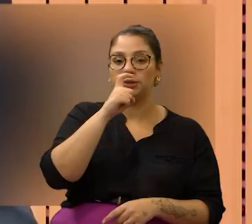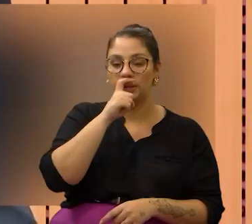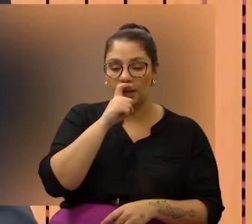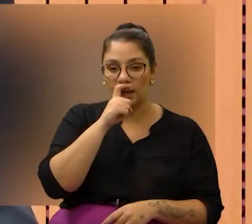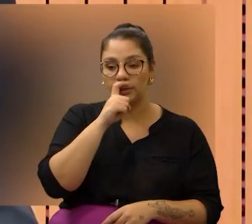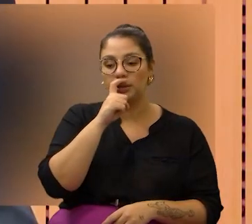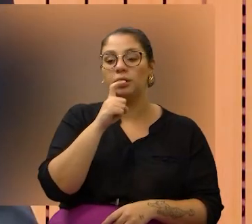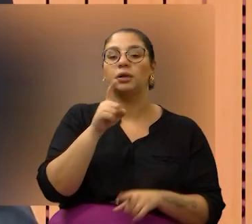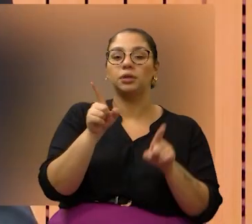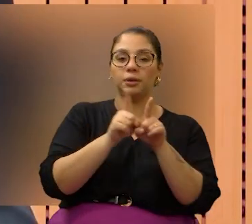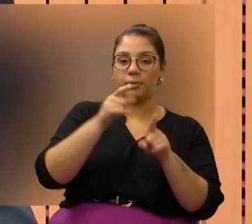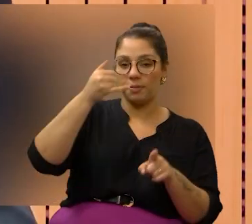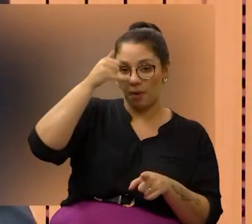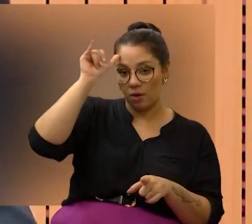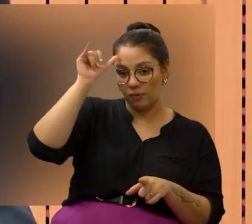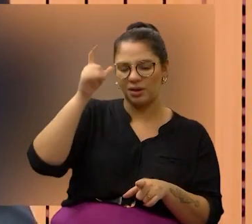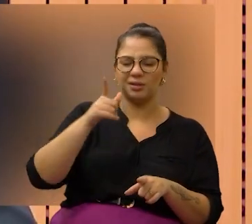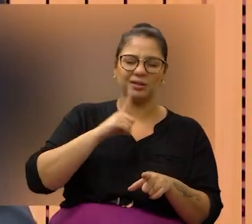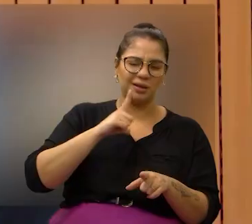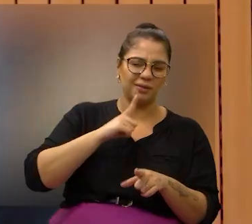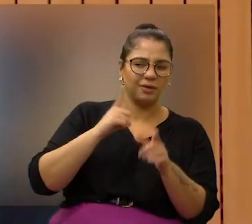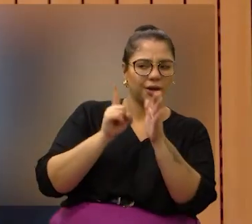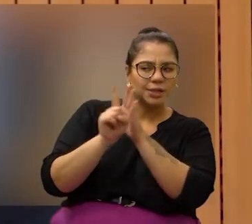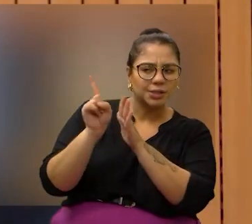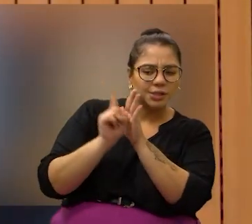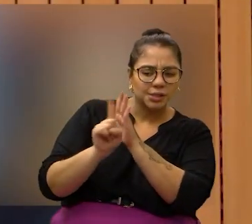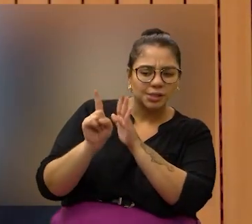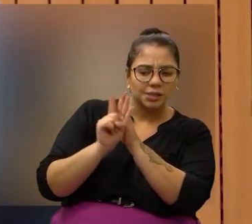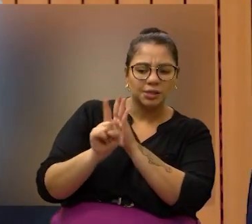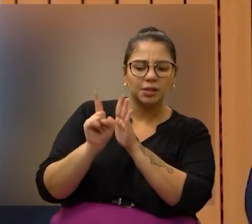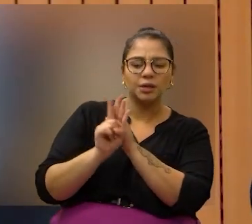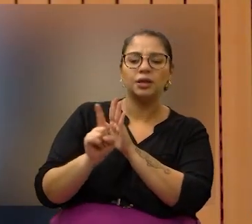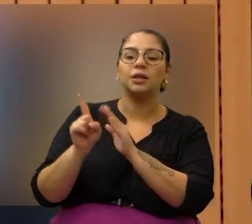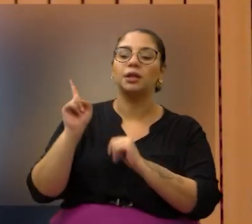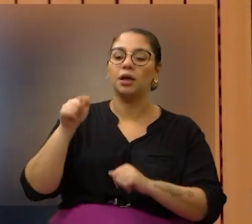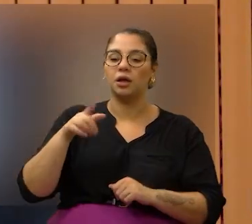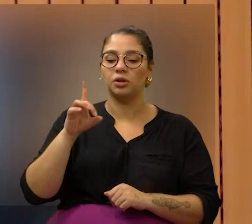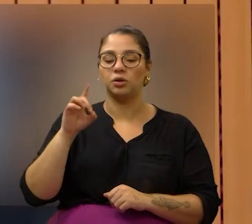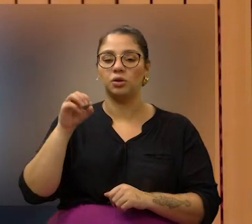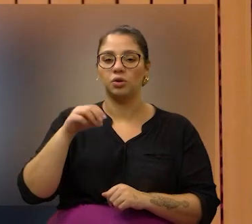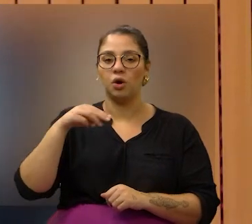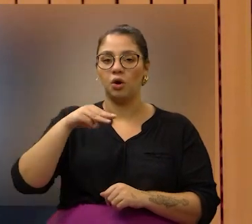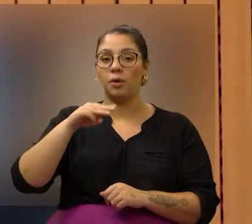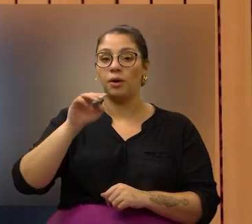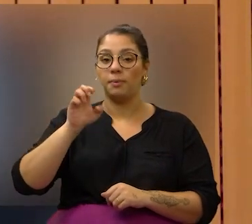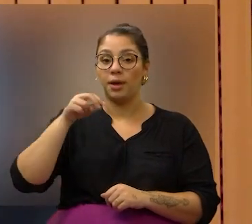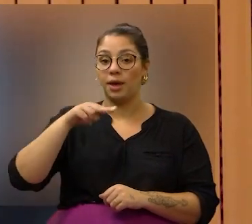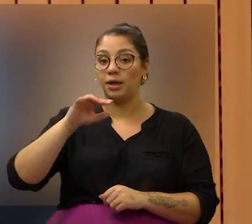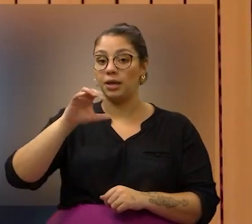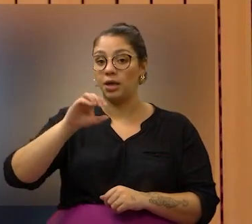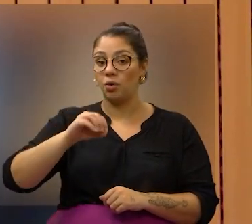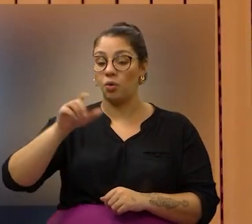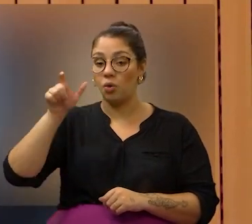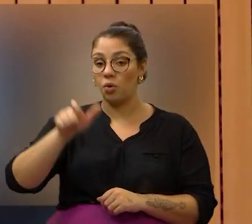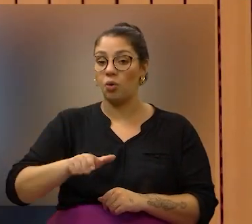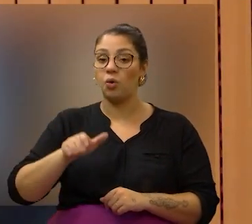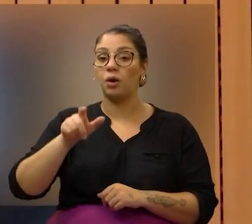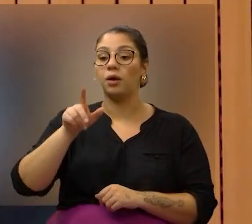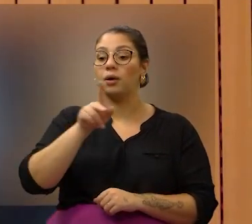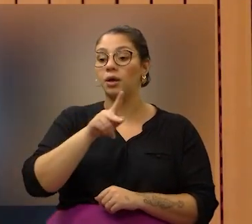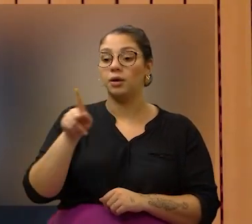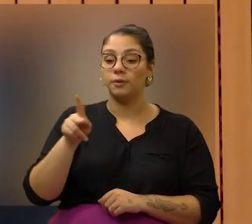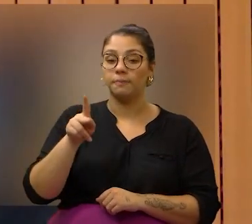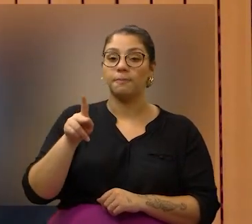e Paulo Búfalo, que fizeram questionamentos ao Domênico Tremaroli, diretor de avaliação de impacto